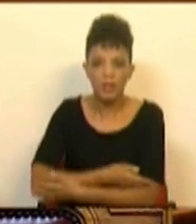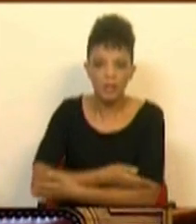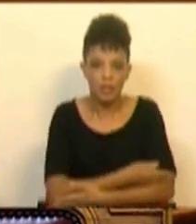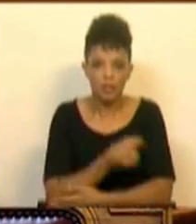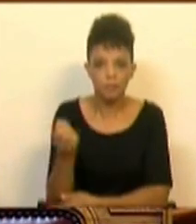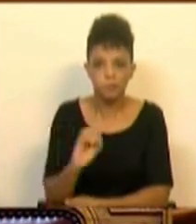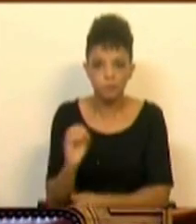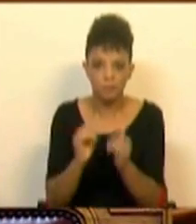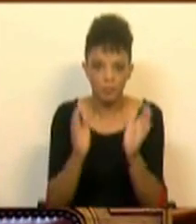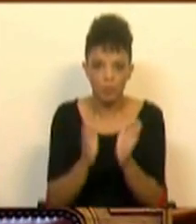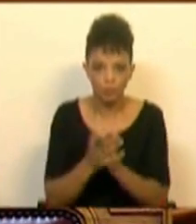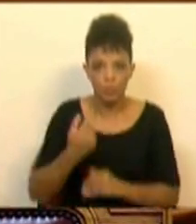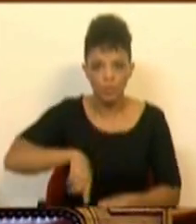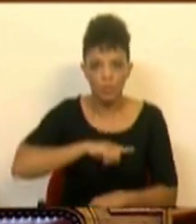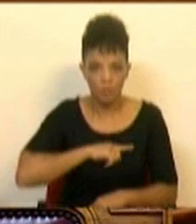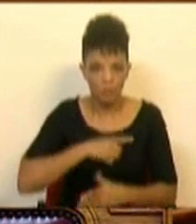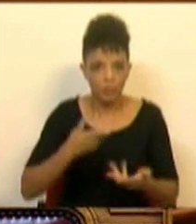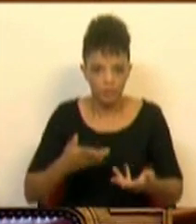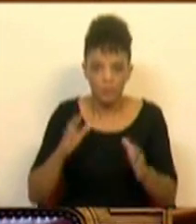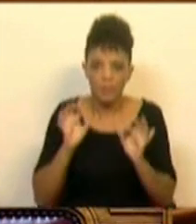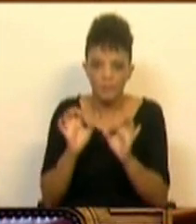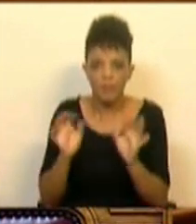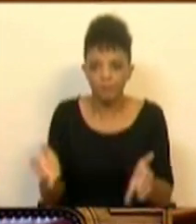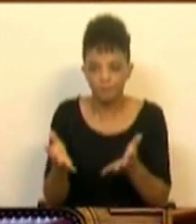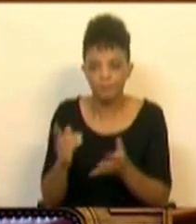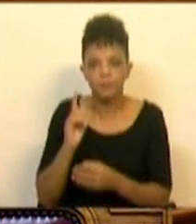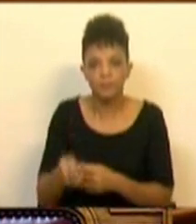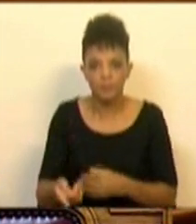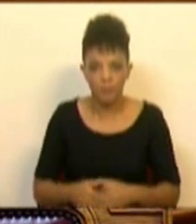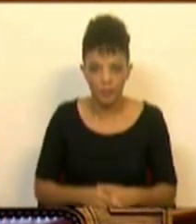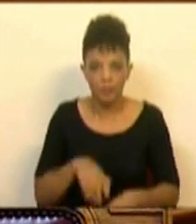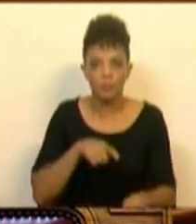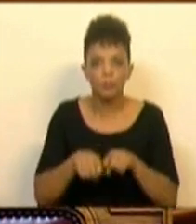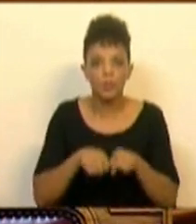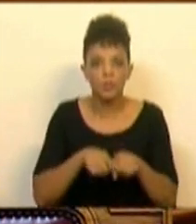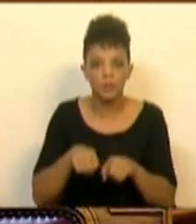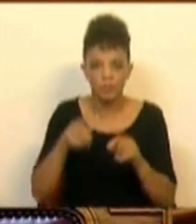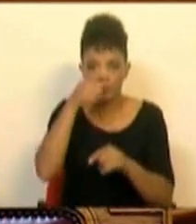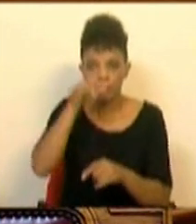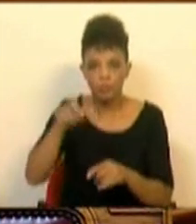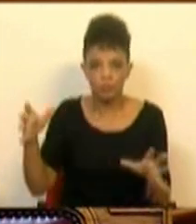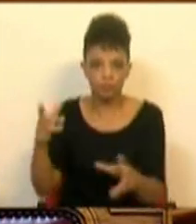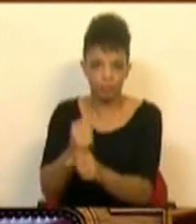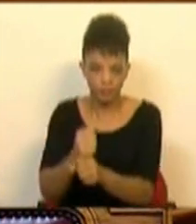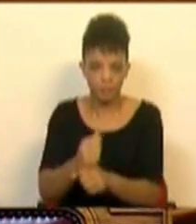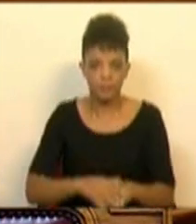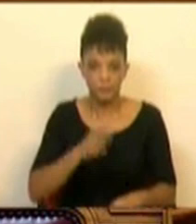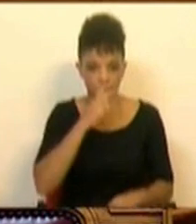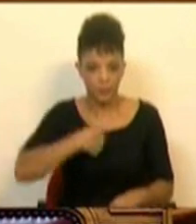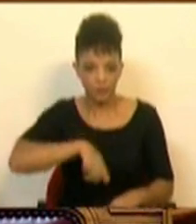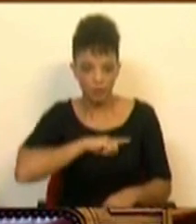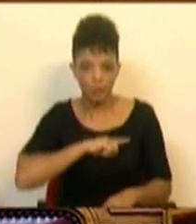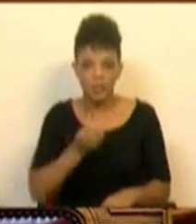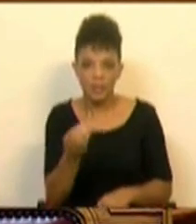gratuitas para todos, nós estamos precisamente a favorecer aquilo que é as políticas de demografia. Quando nós temos a